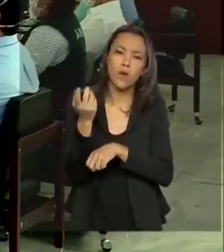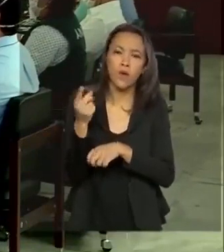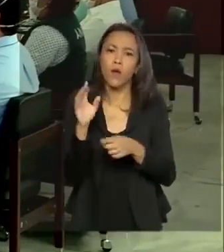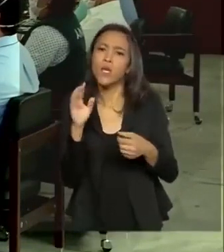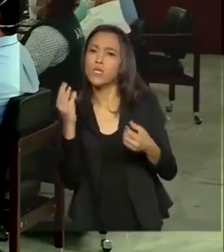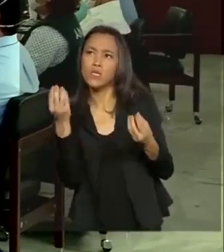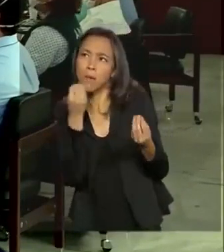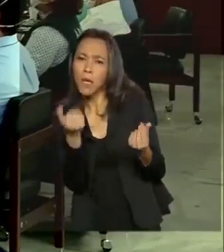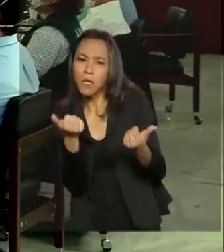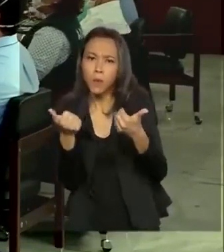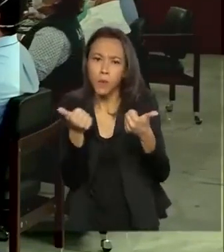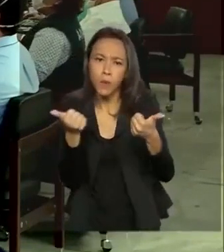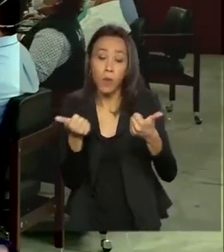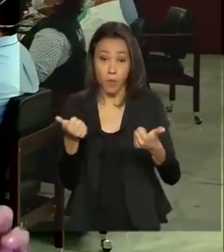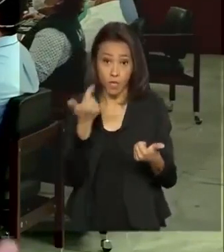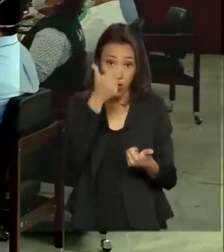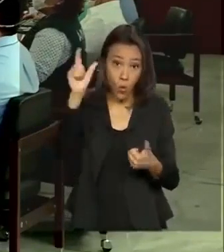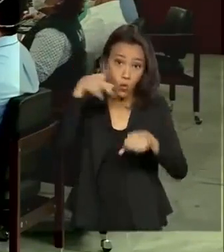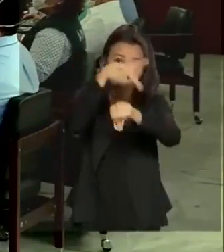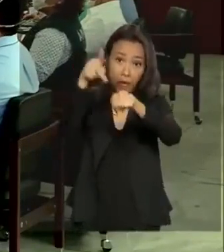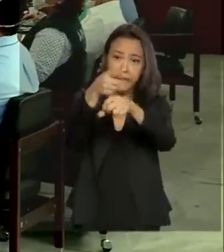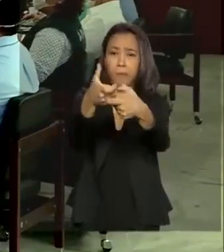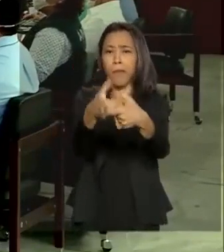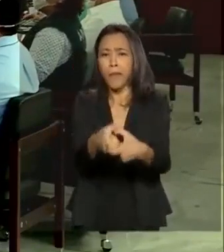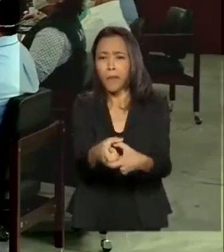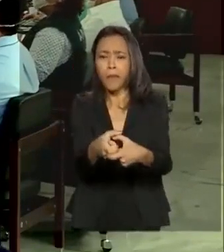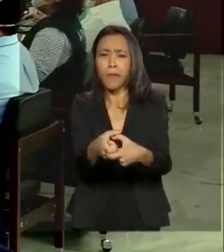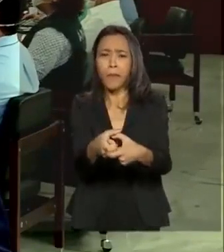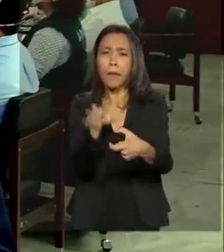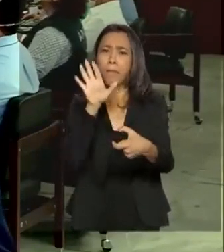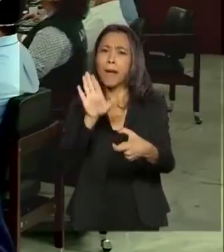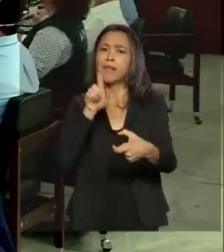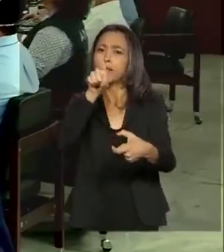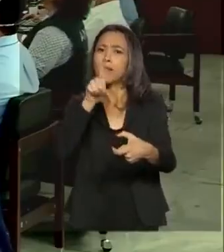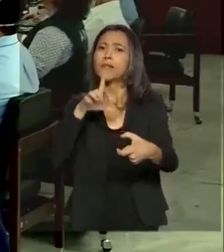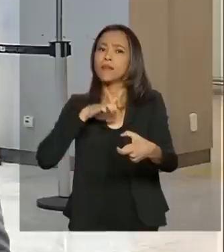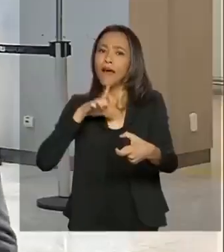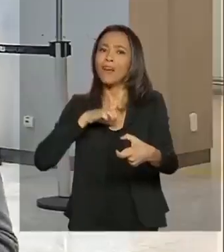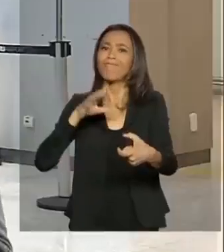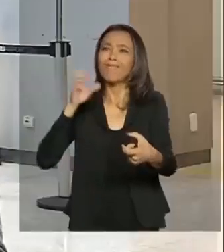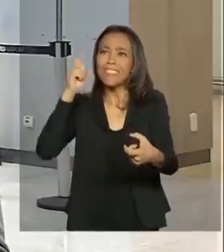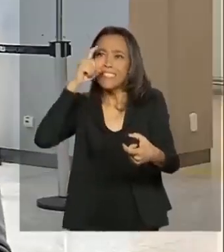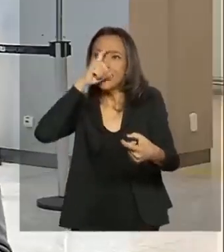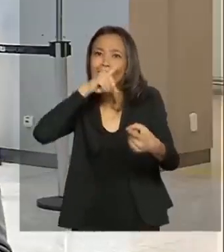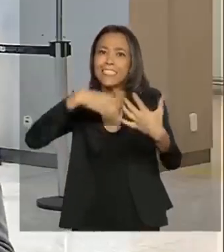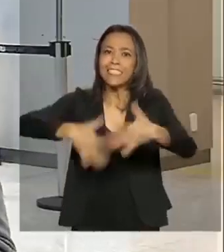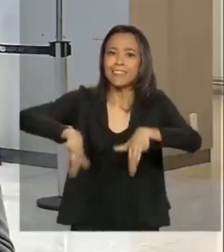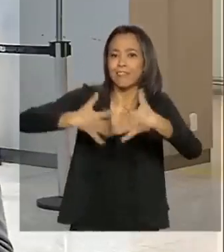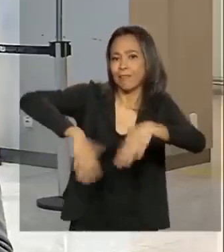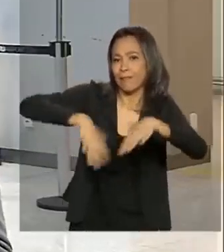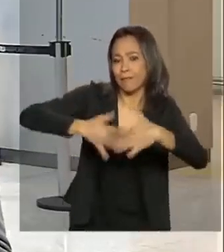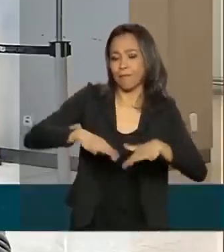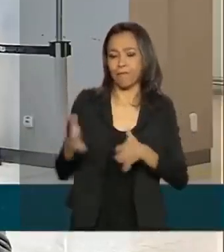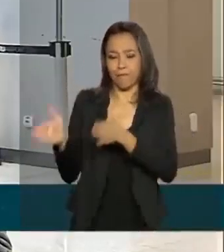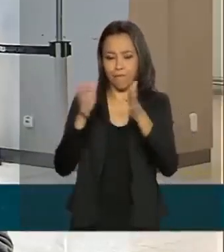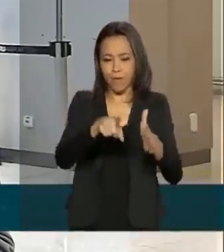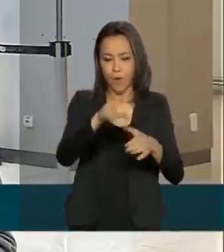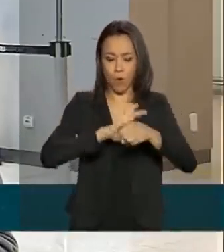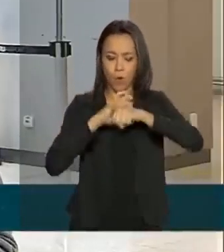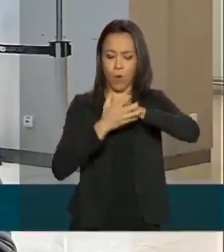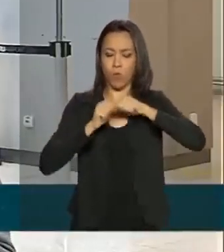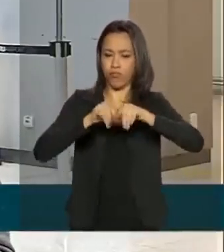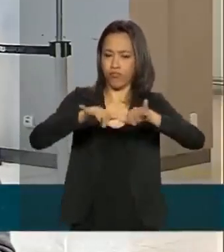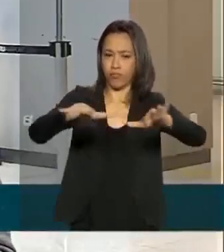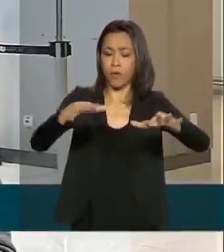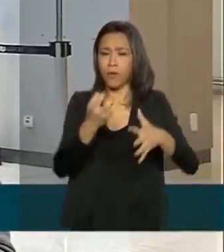alguns países nós temos até uma quantidade um pouco menor de brasileiros, mas eles se encontram vulneráveis. O avanço da pandemia do novo coronavírus fez